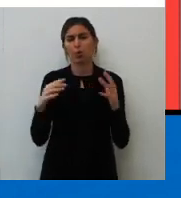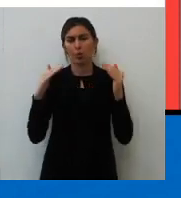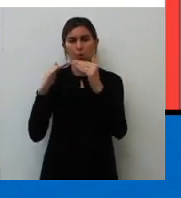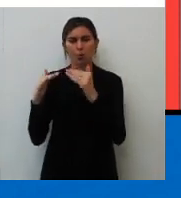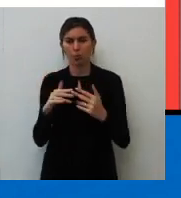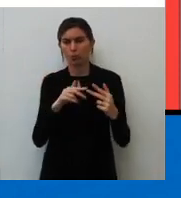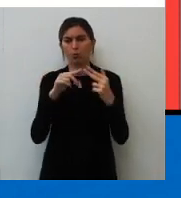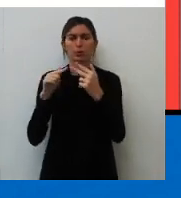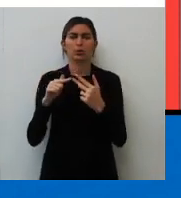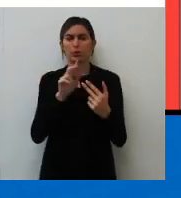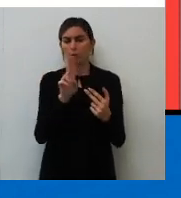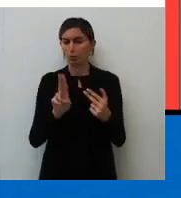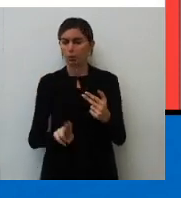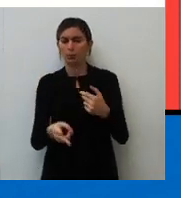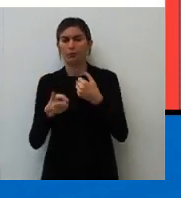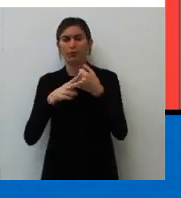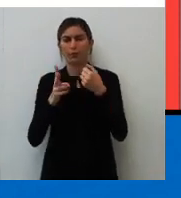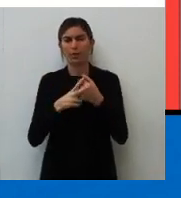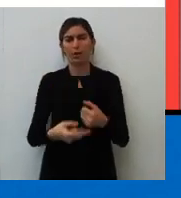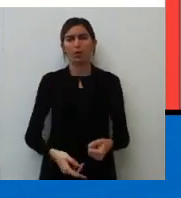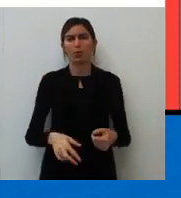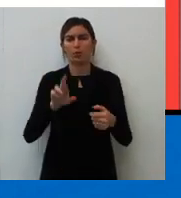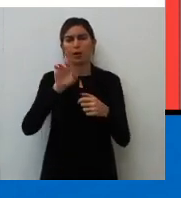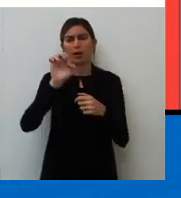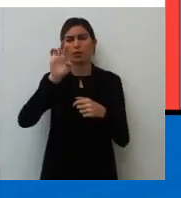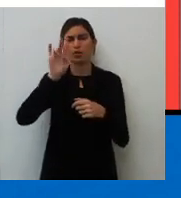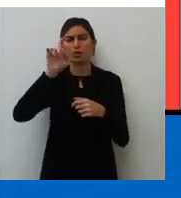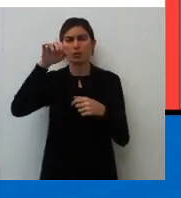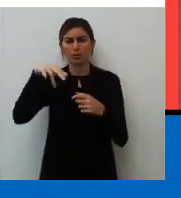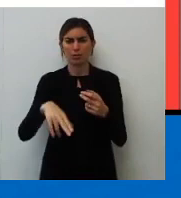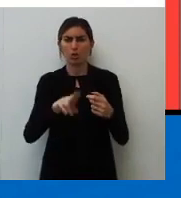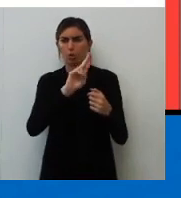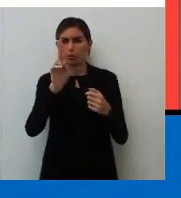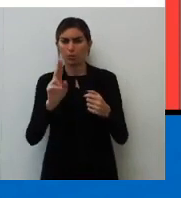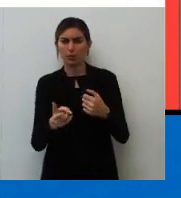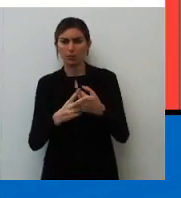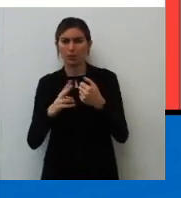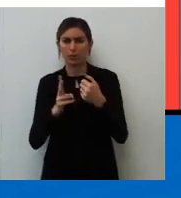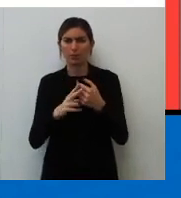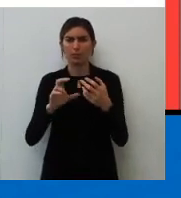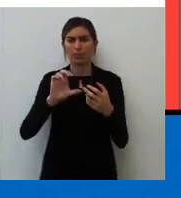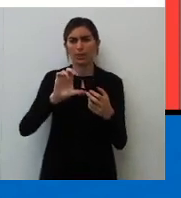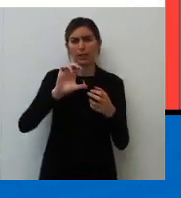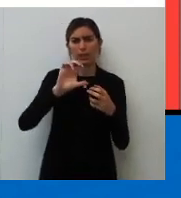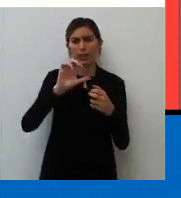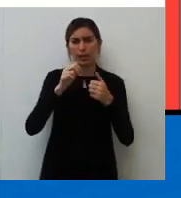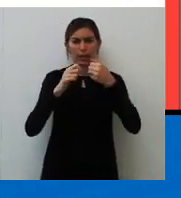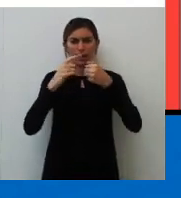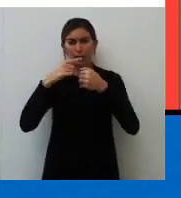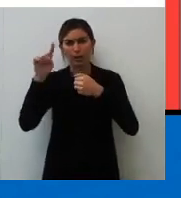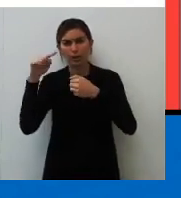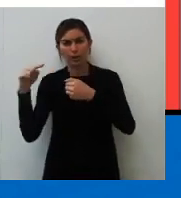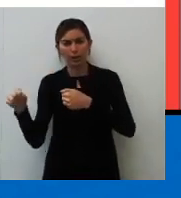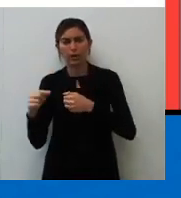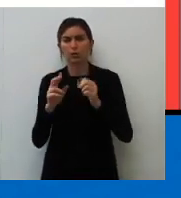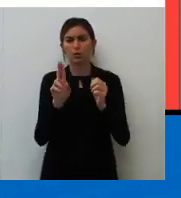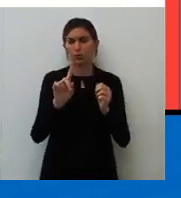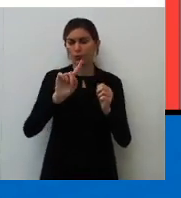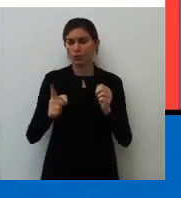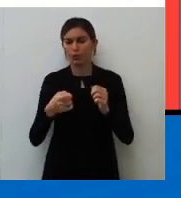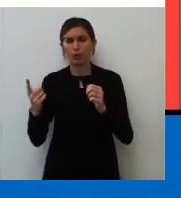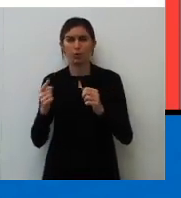concordância nominal e verbal, regência nominal e verbal, crase e o uso da vírgula,